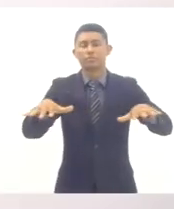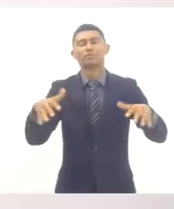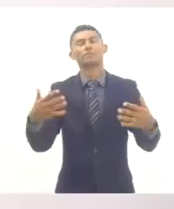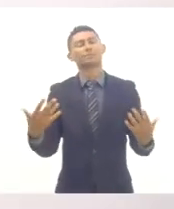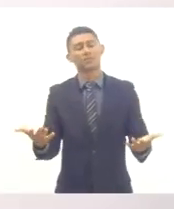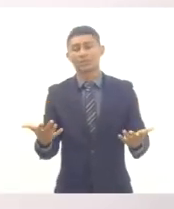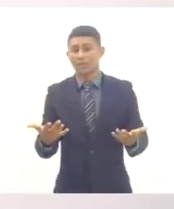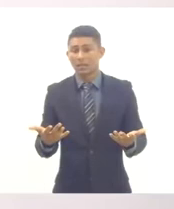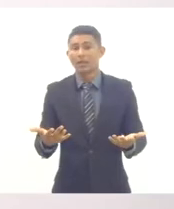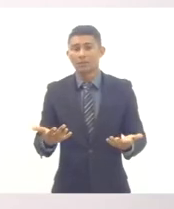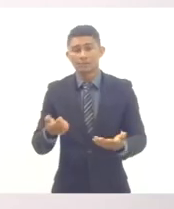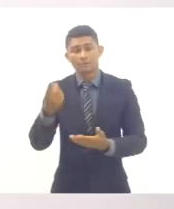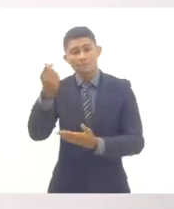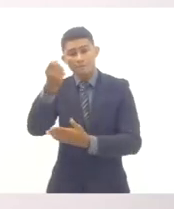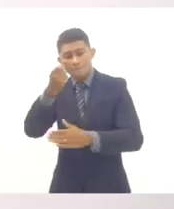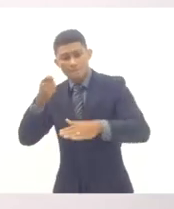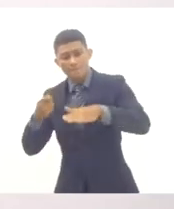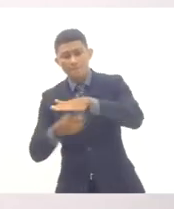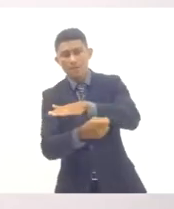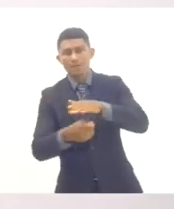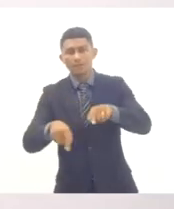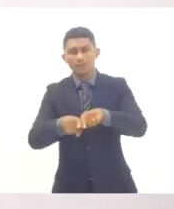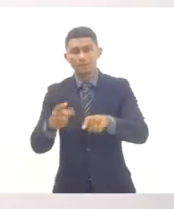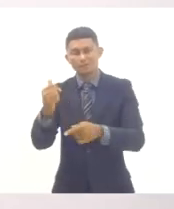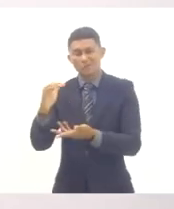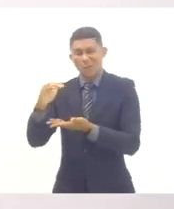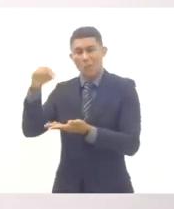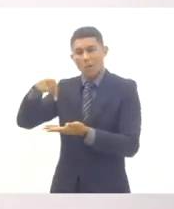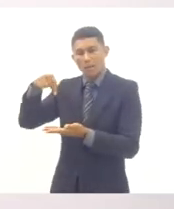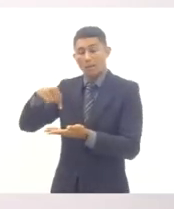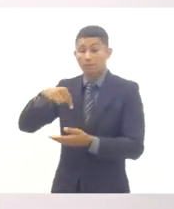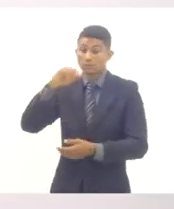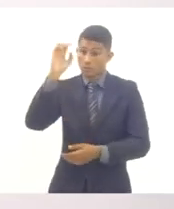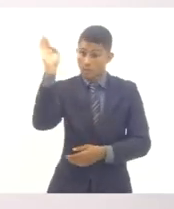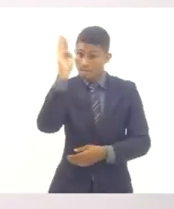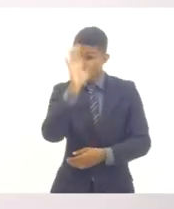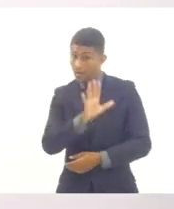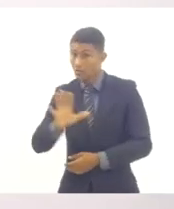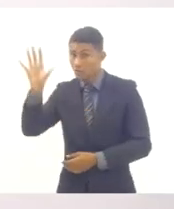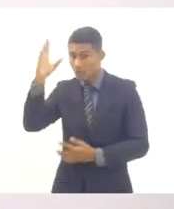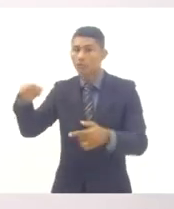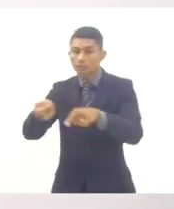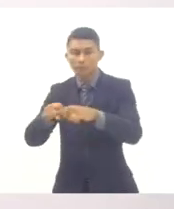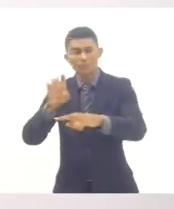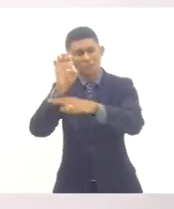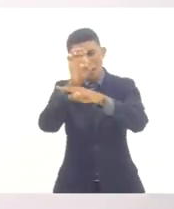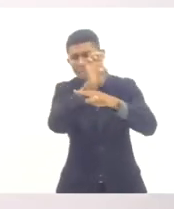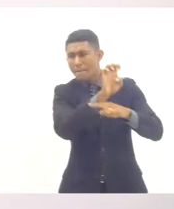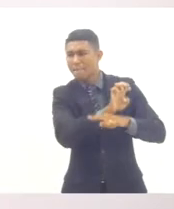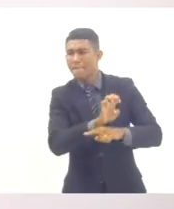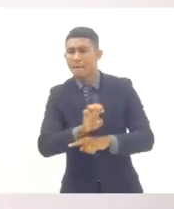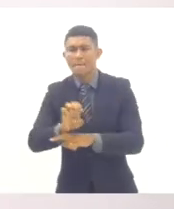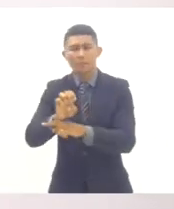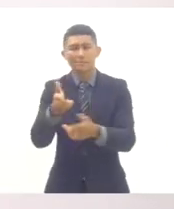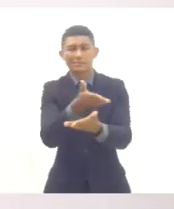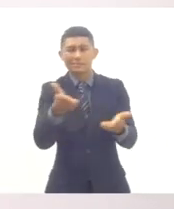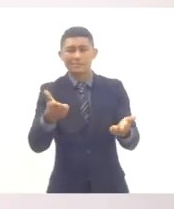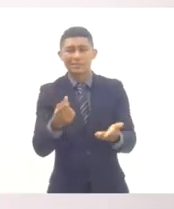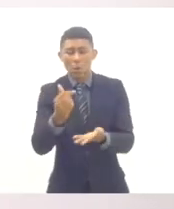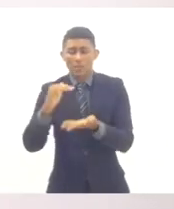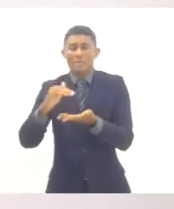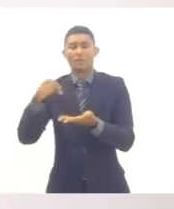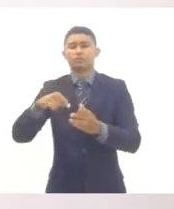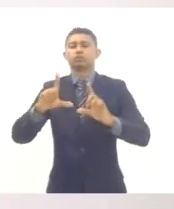os gastos, os investimentos e os orçamentos, tanto a nível nacional quanto a nível estadual, foram cortados.